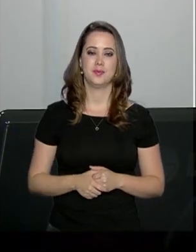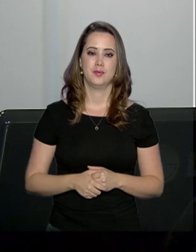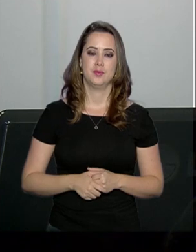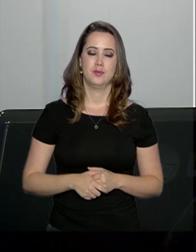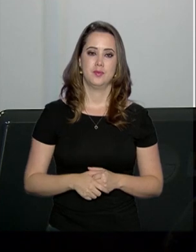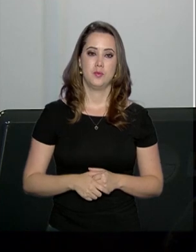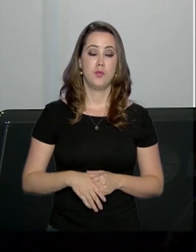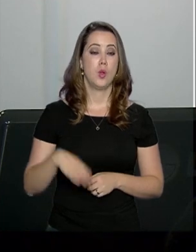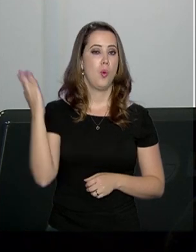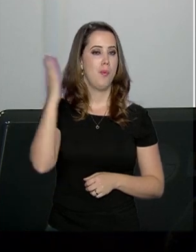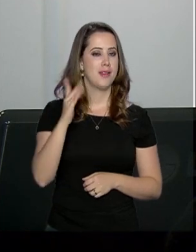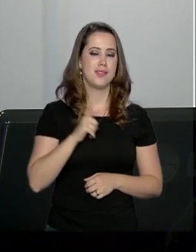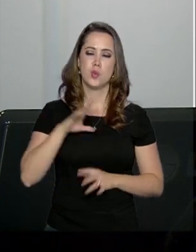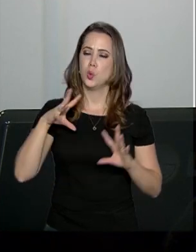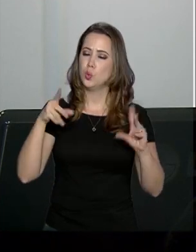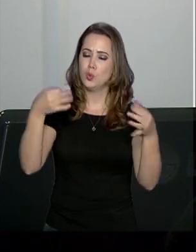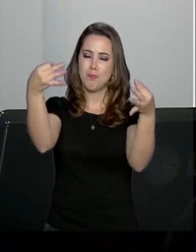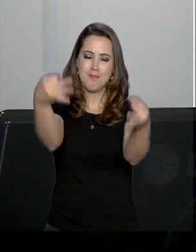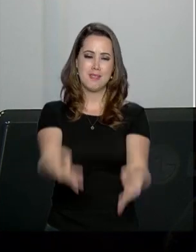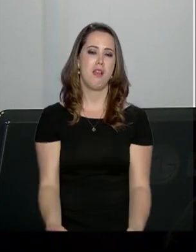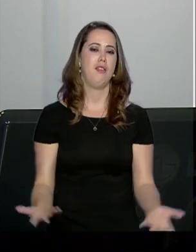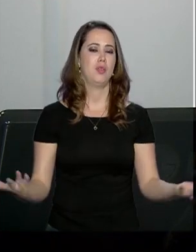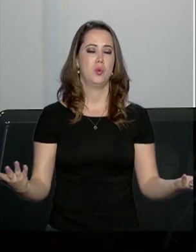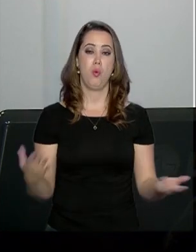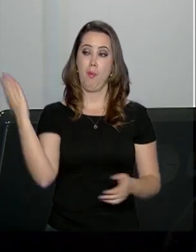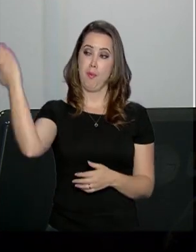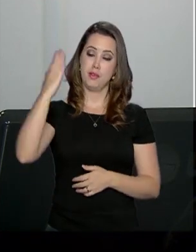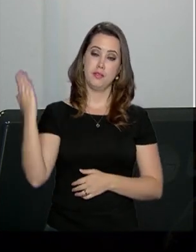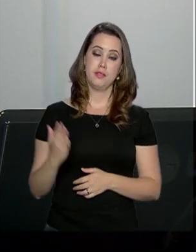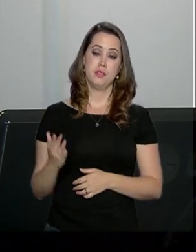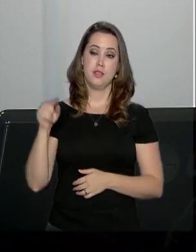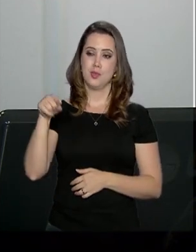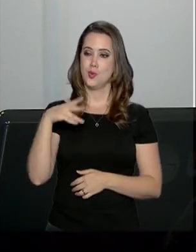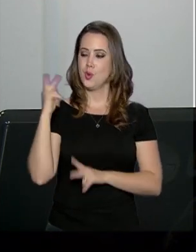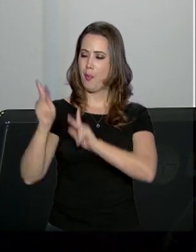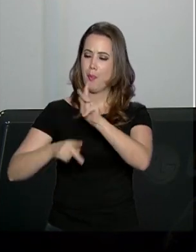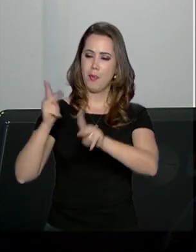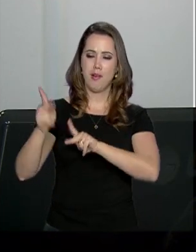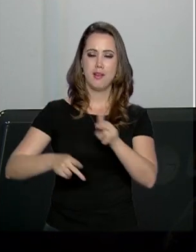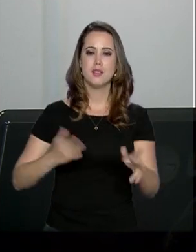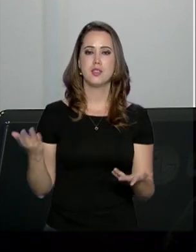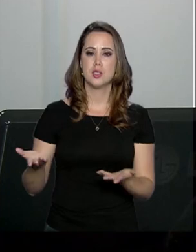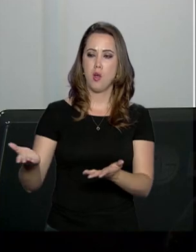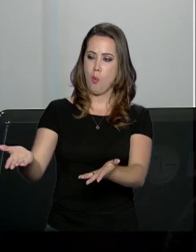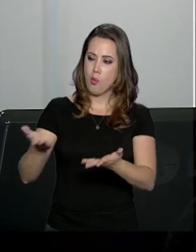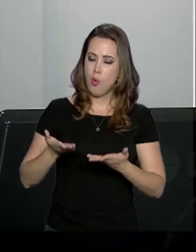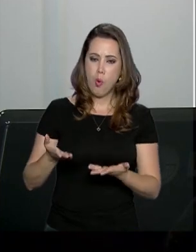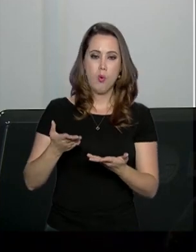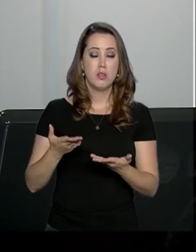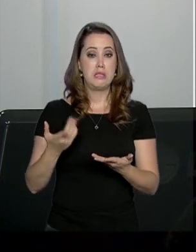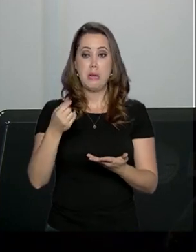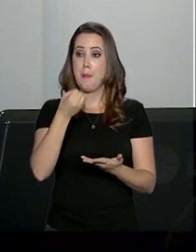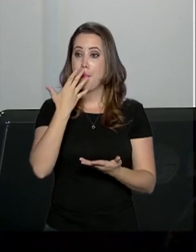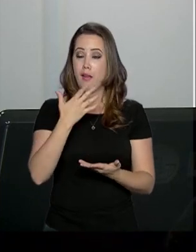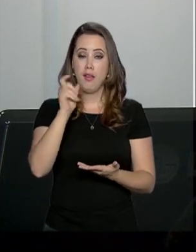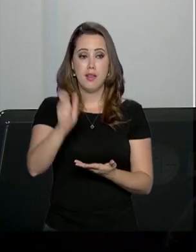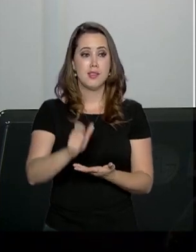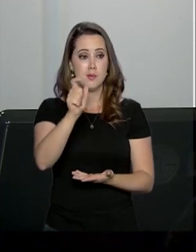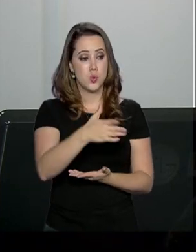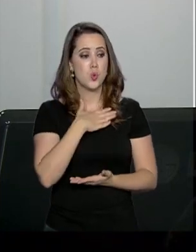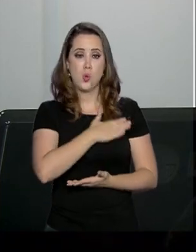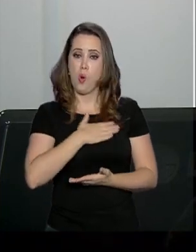O Brasil tem tudo para dar certo. O Brasil, esse povo nosso, é bem acolhido, bem recebido em qualquer lugar